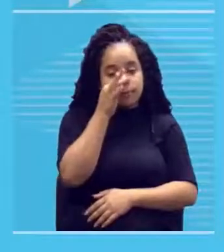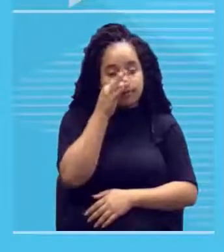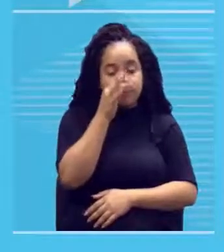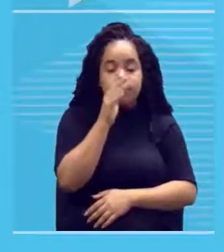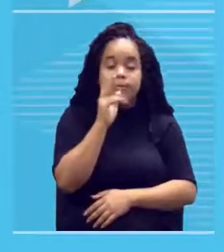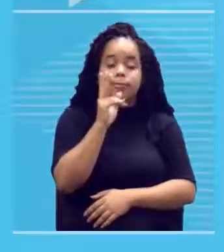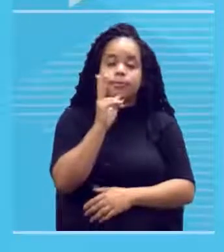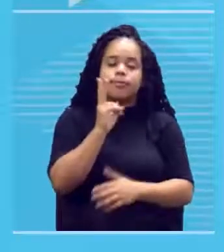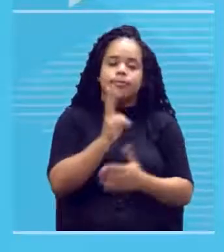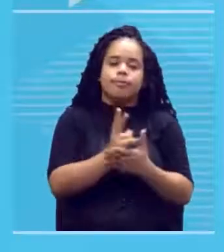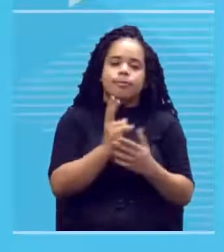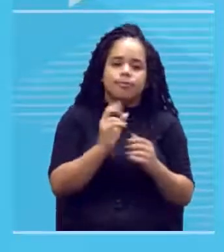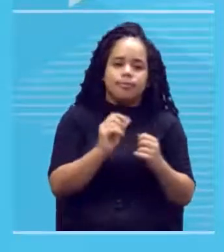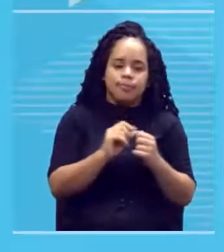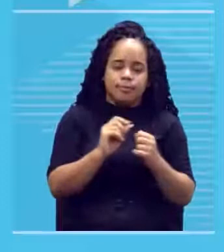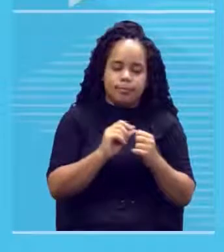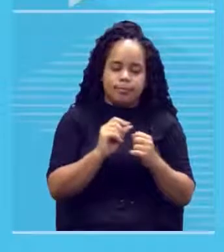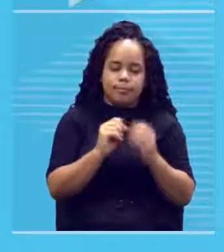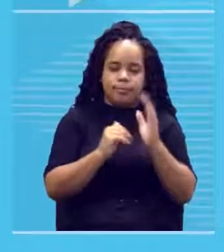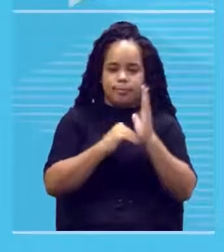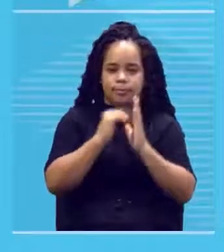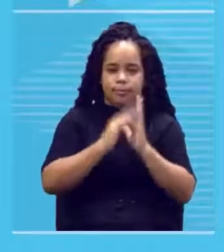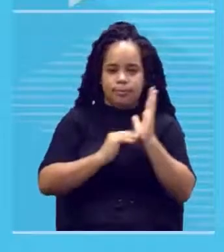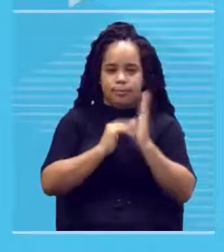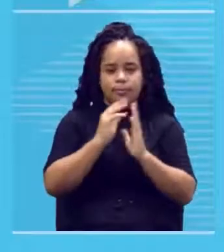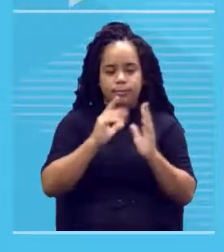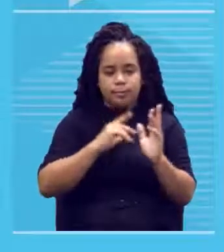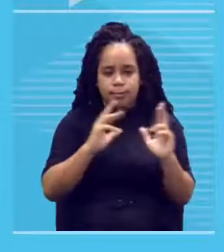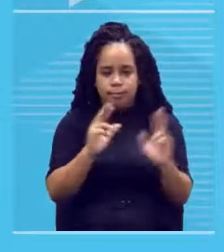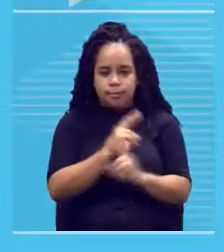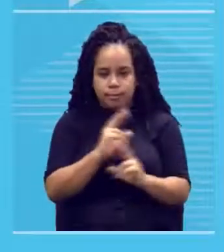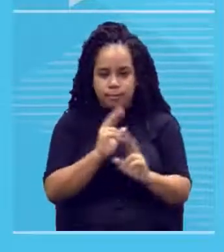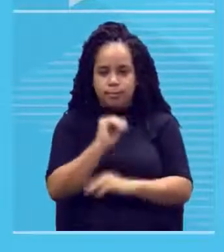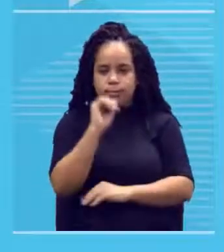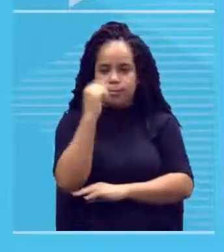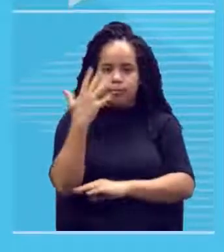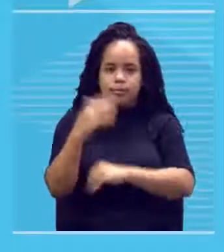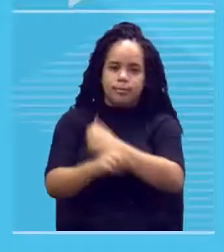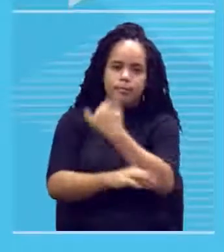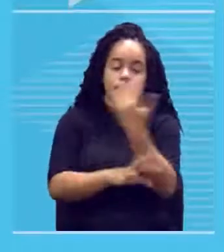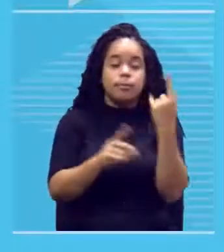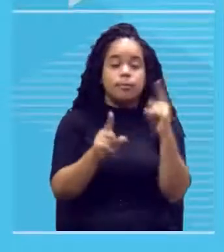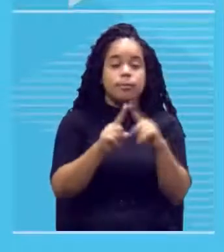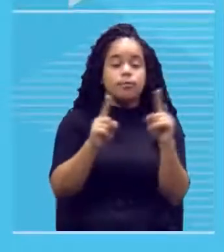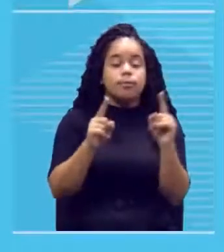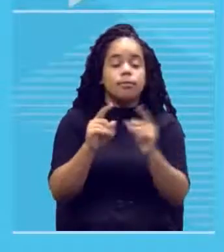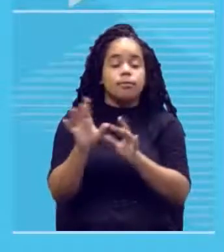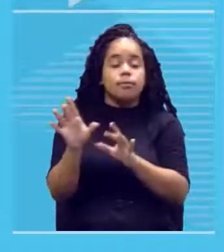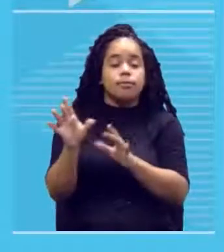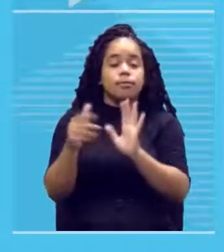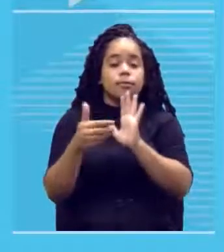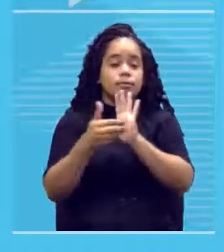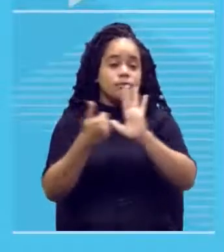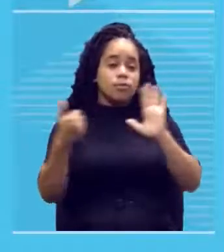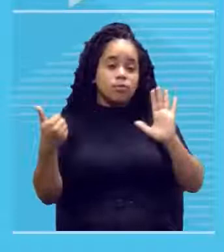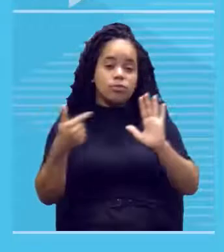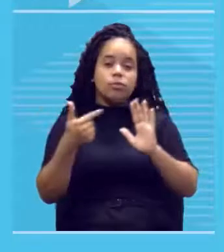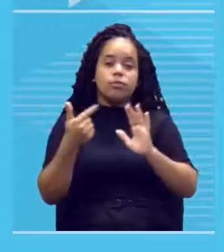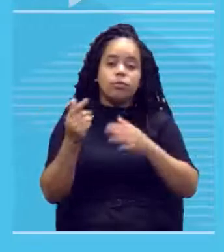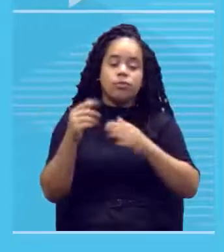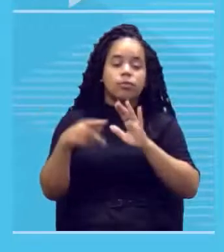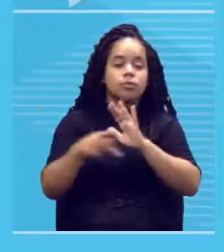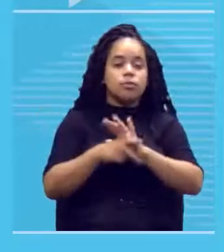pinta ou desenha algo que tem a ver com a natureza, mas que ela está tirada do contexto natural, por exemplo,